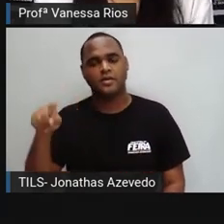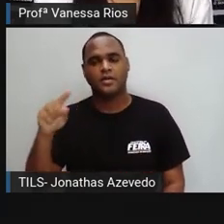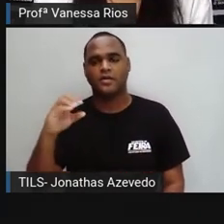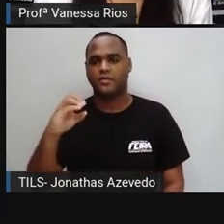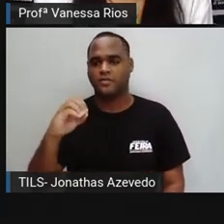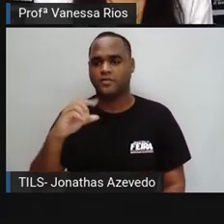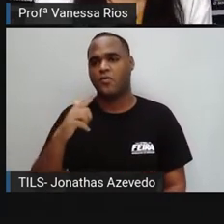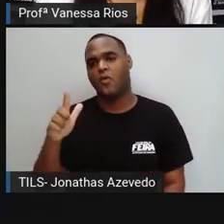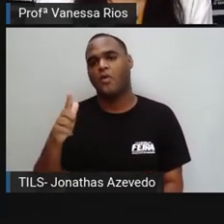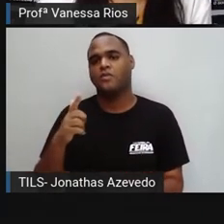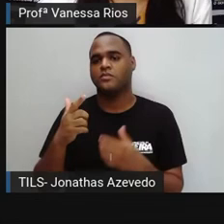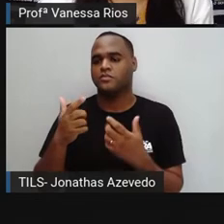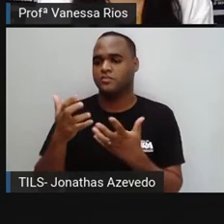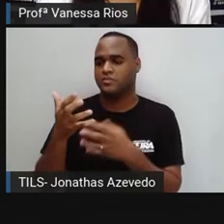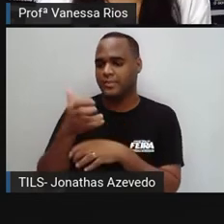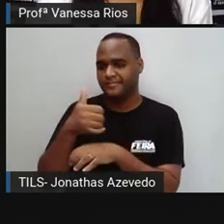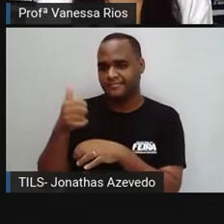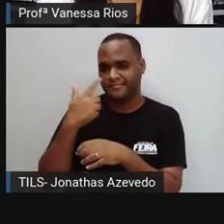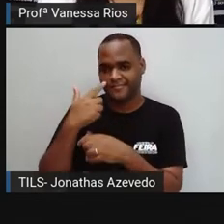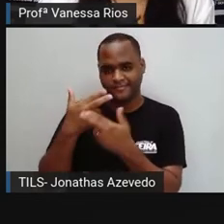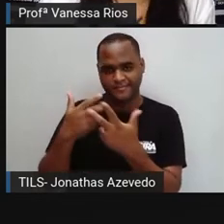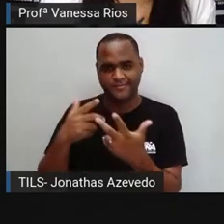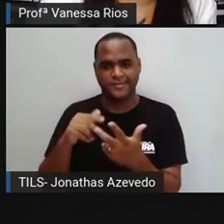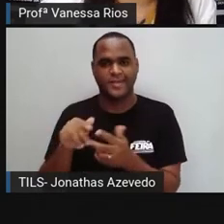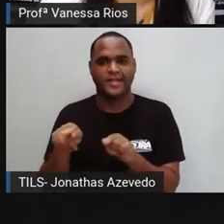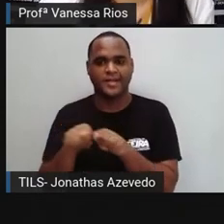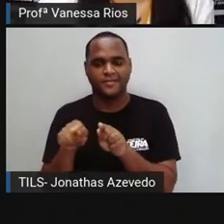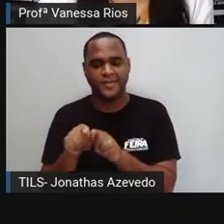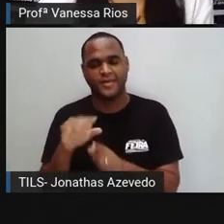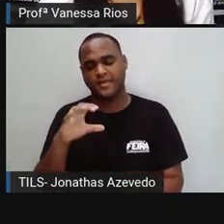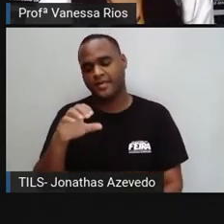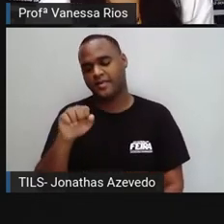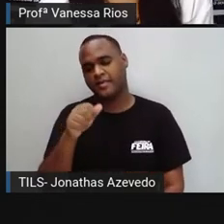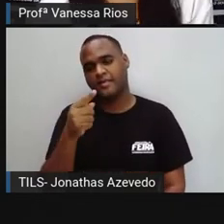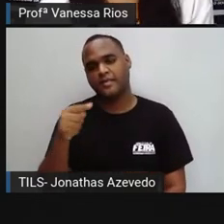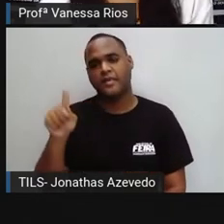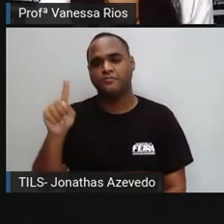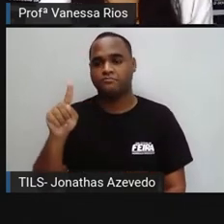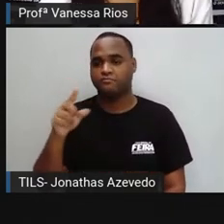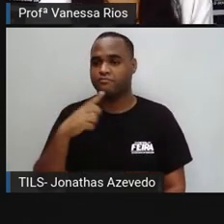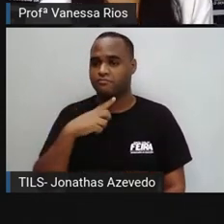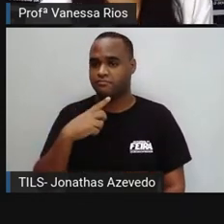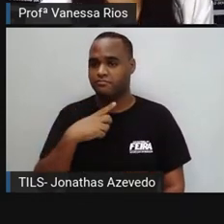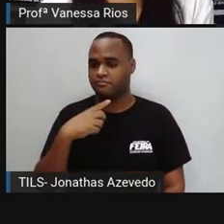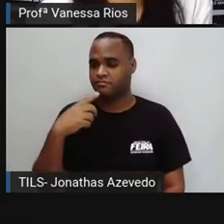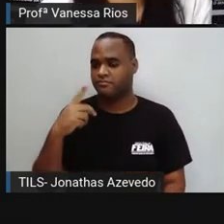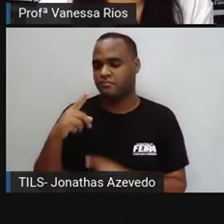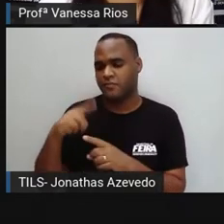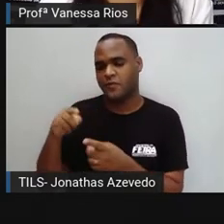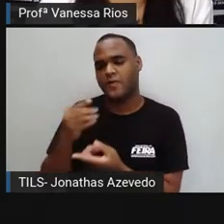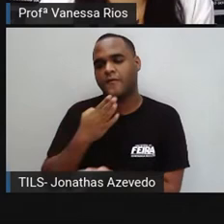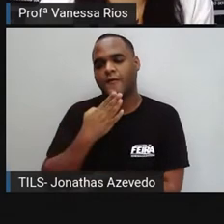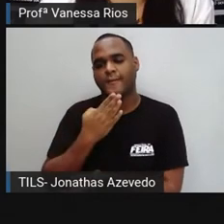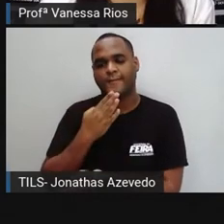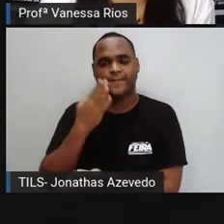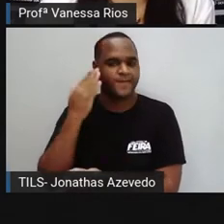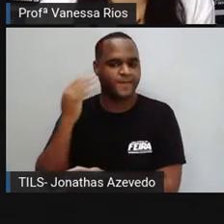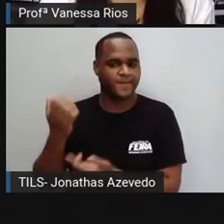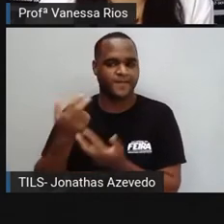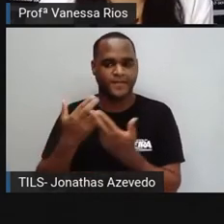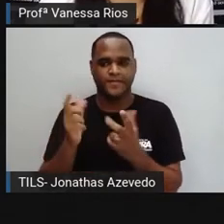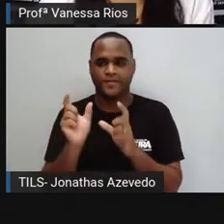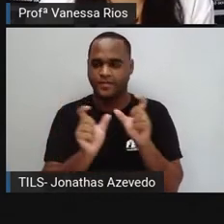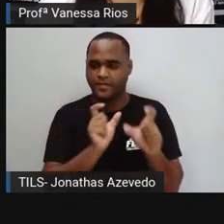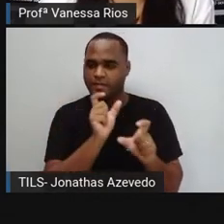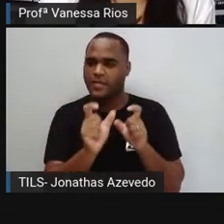profissionais. E existem também o calão. O calão aí já é uma gíria popular que designa palavras